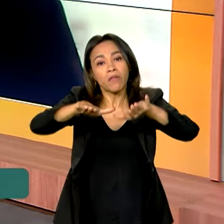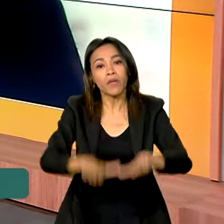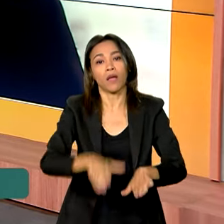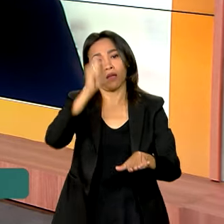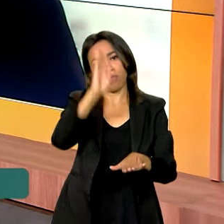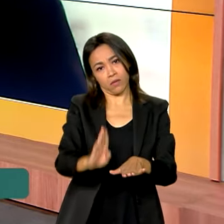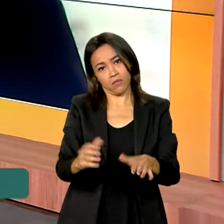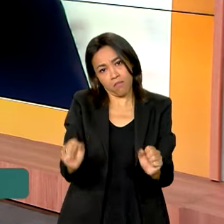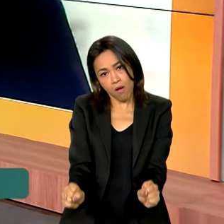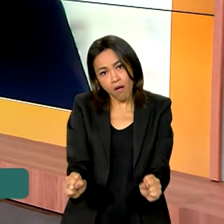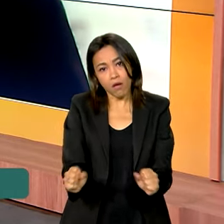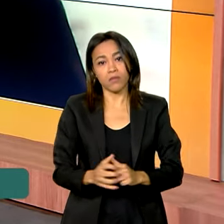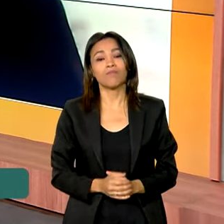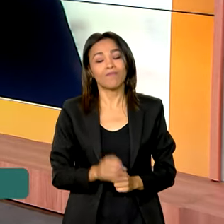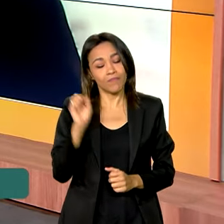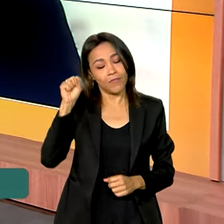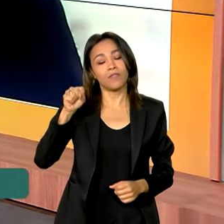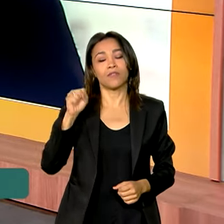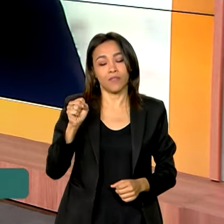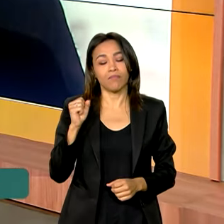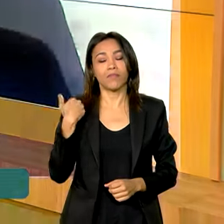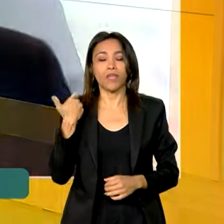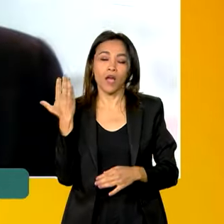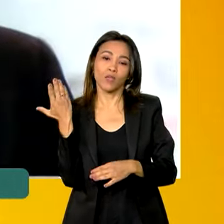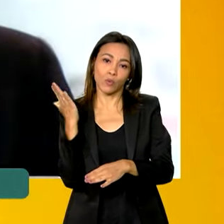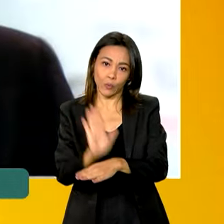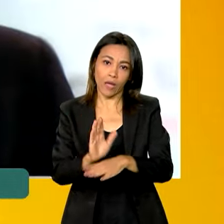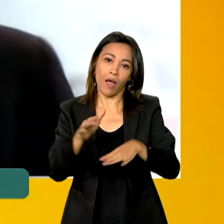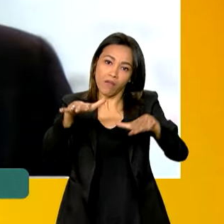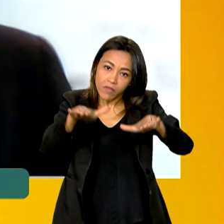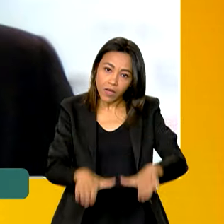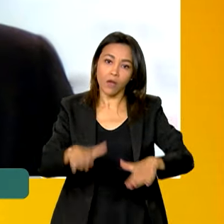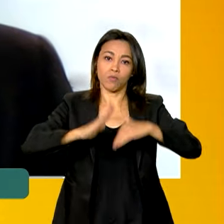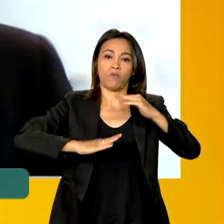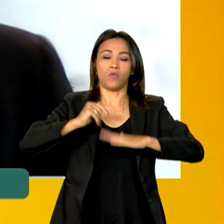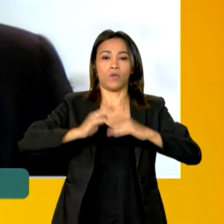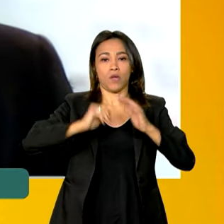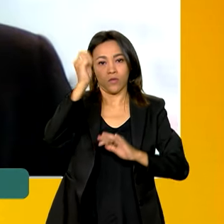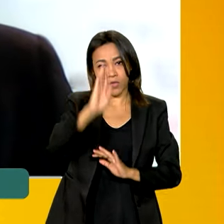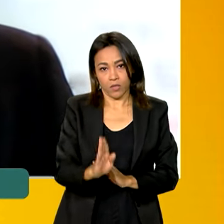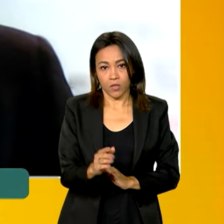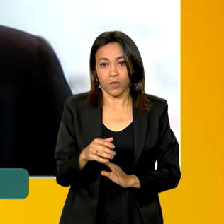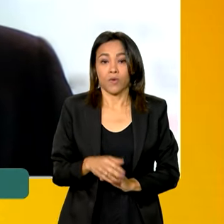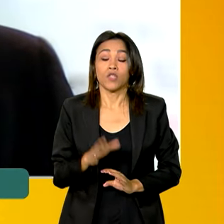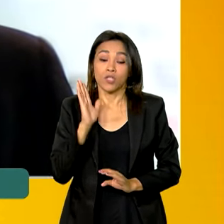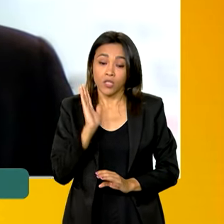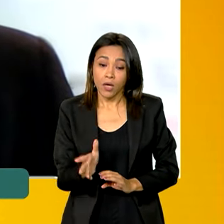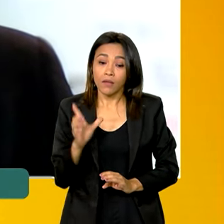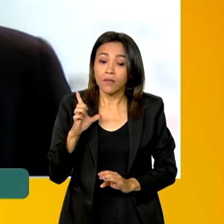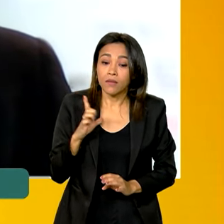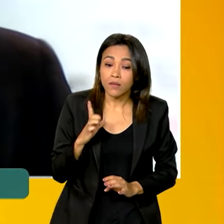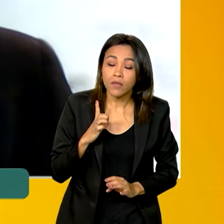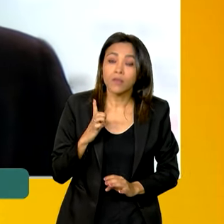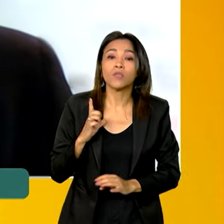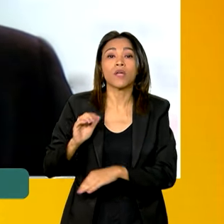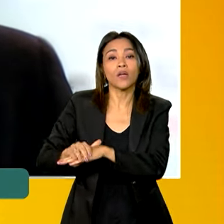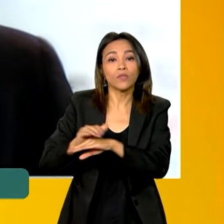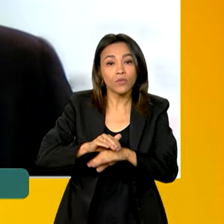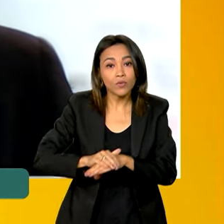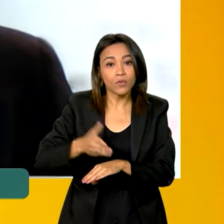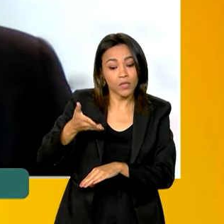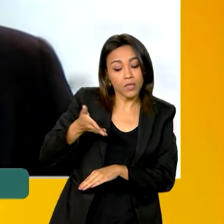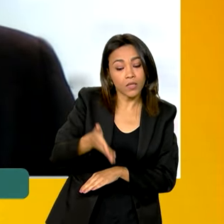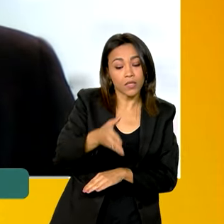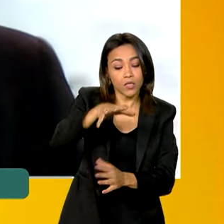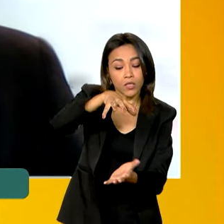Vanessa, definitivamente ajudaria. Então, eu acho que o CNPEN já lidera um pouco essa iniciativa em função do Sirius, que é